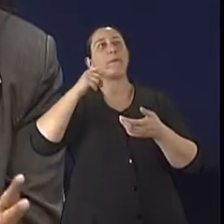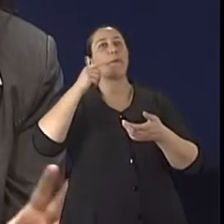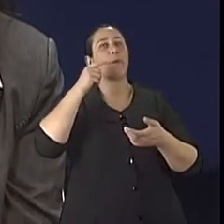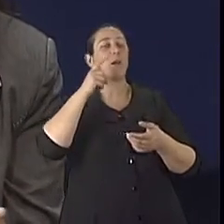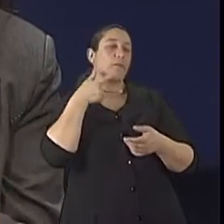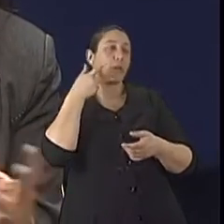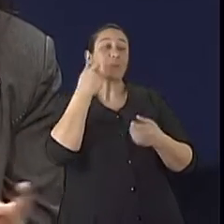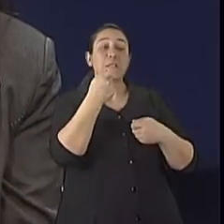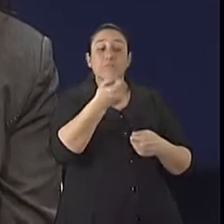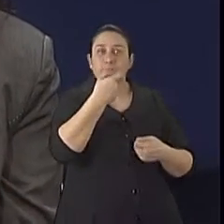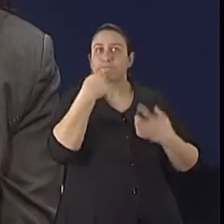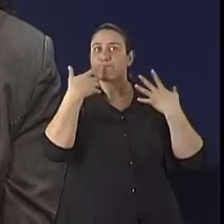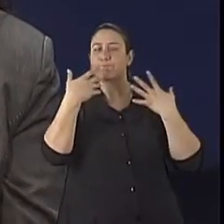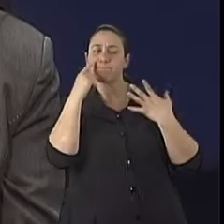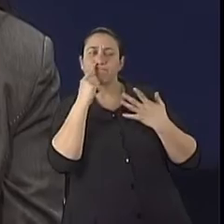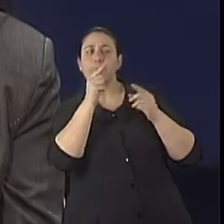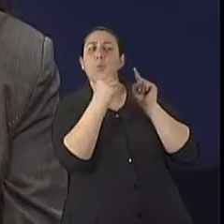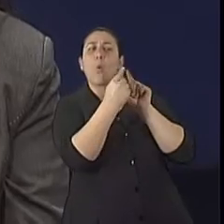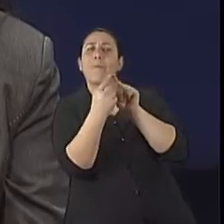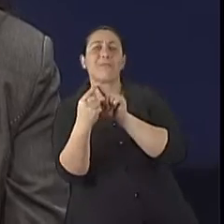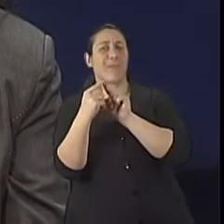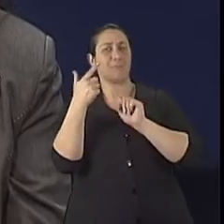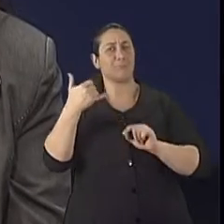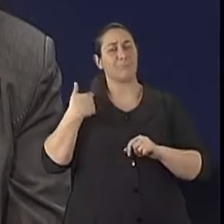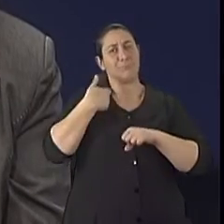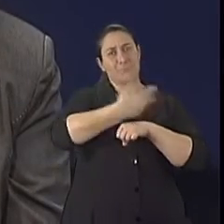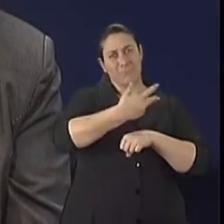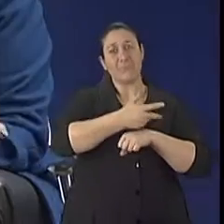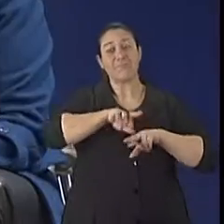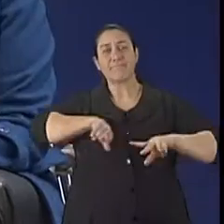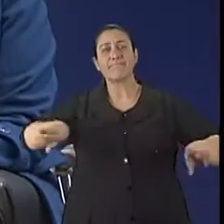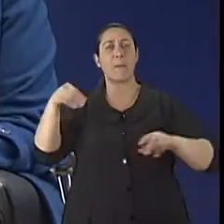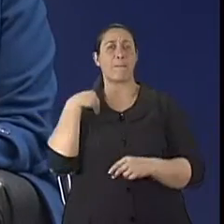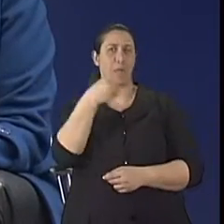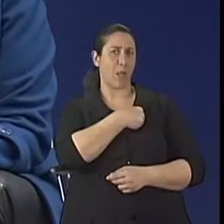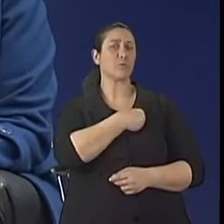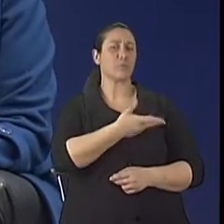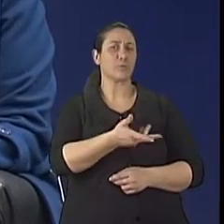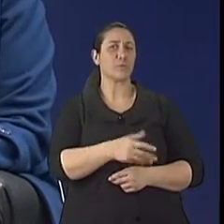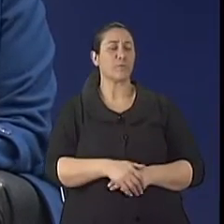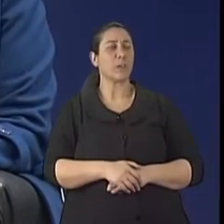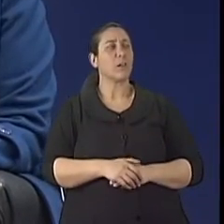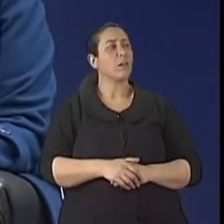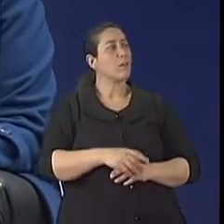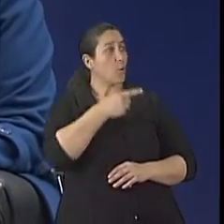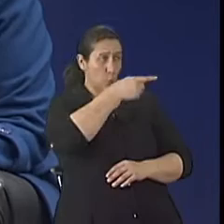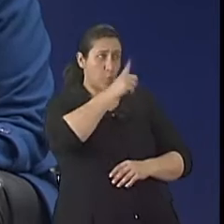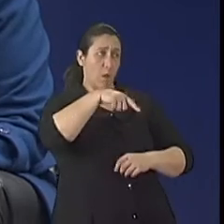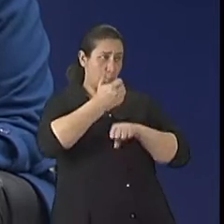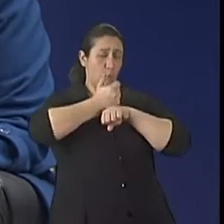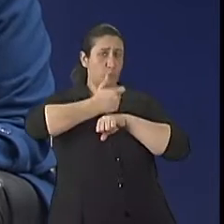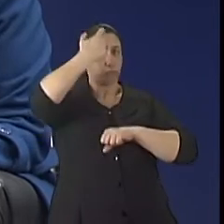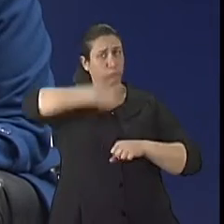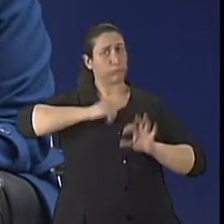medicamentosa, entre os medicamentos que são prescritos pelos diferentes médicos. Então, como profissional da farmácia, tu já está deixando